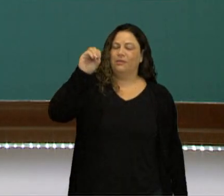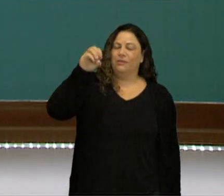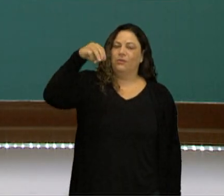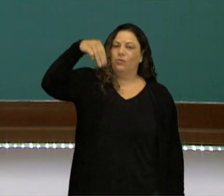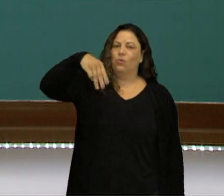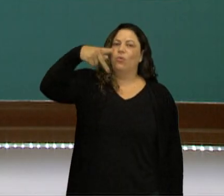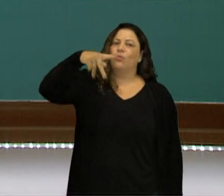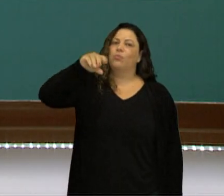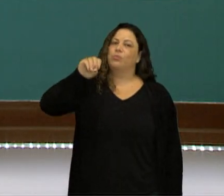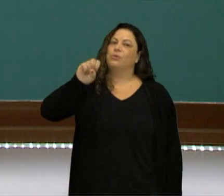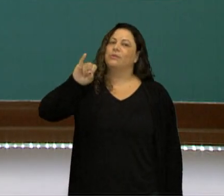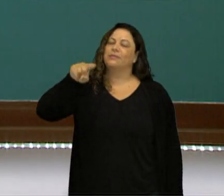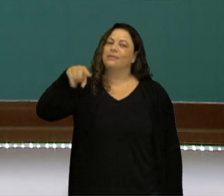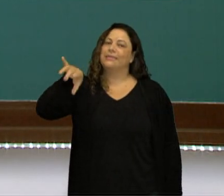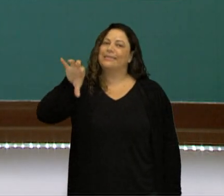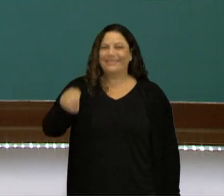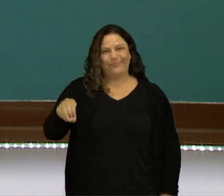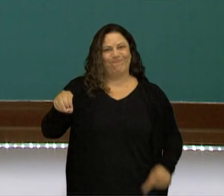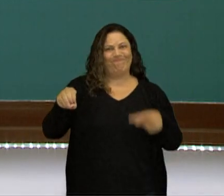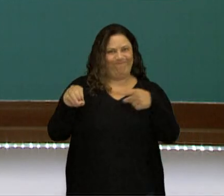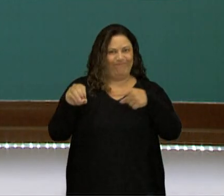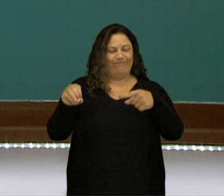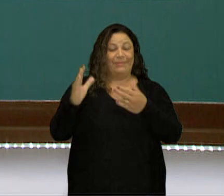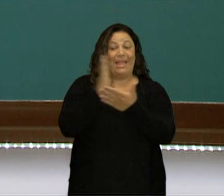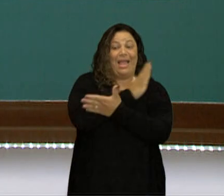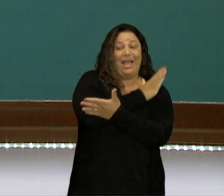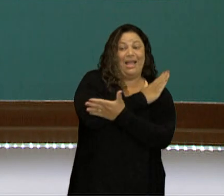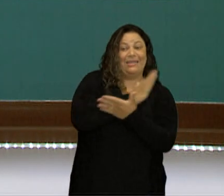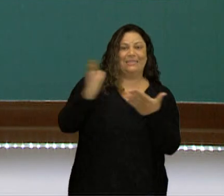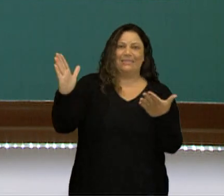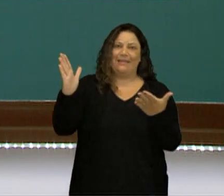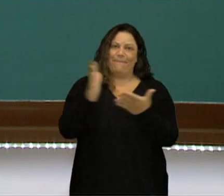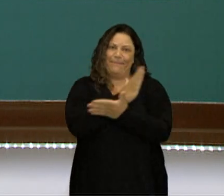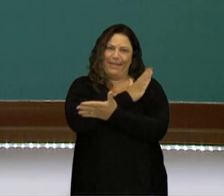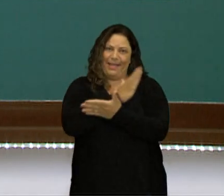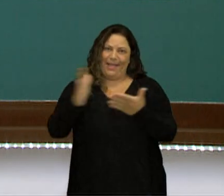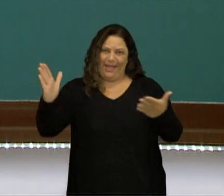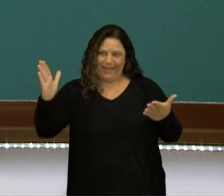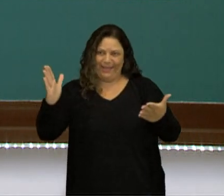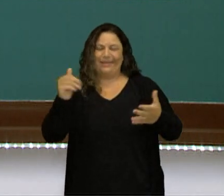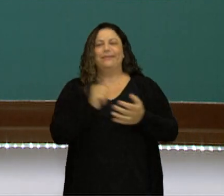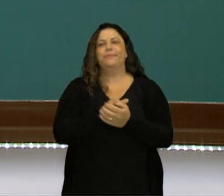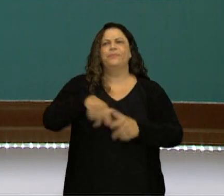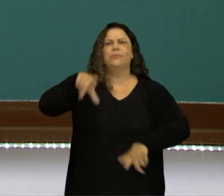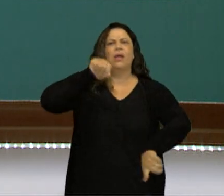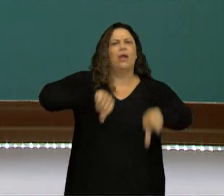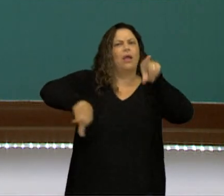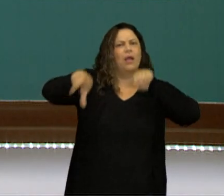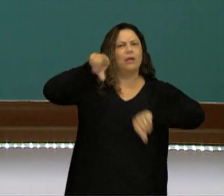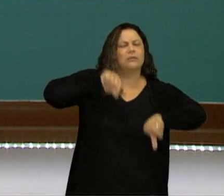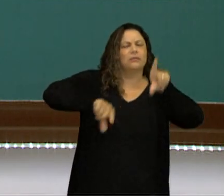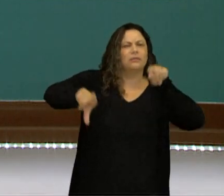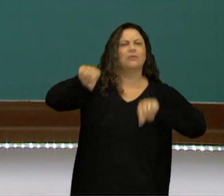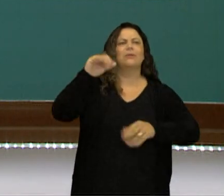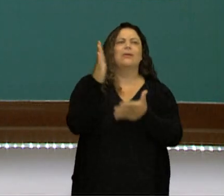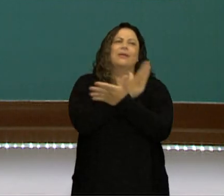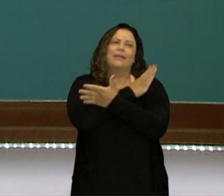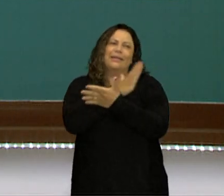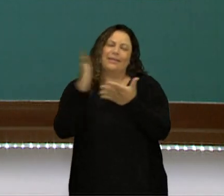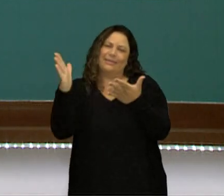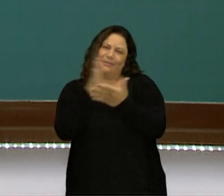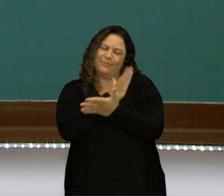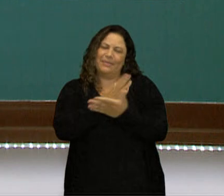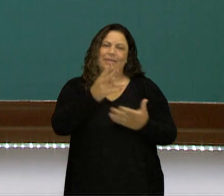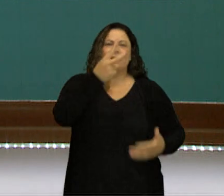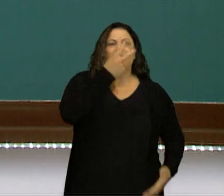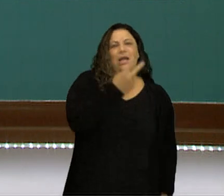Decomposição é a mesma coisa que separar. Então, eu escolhi a separação aqui na separação da